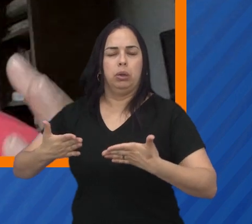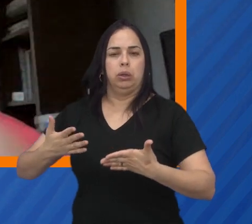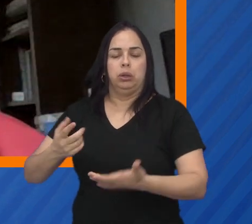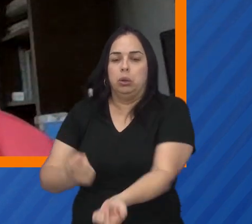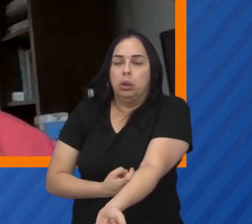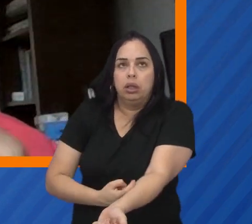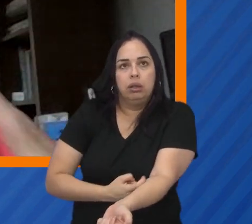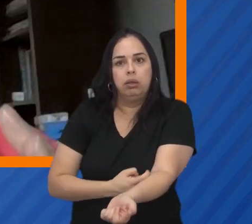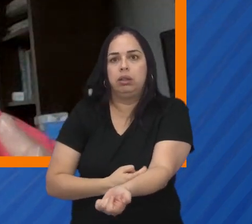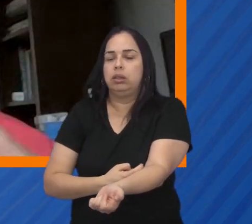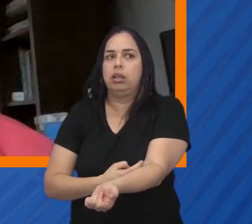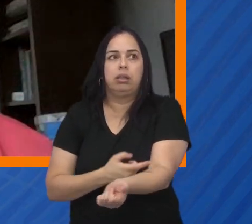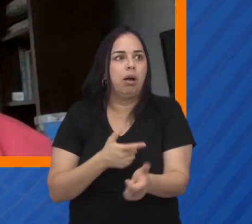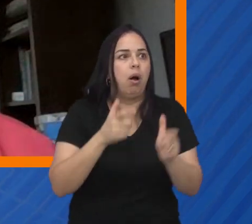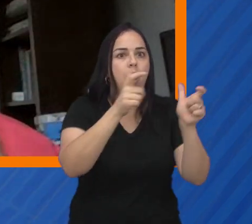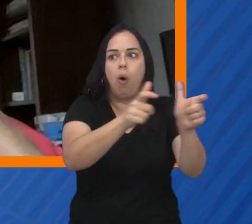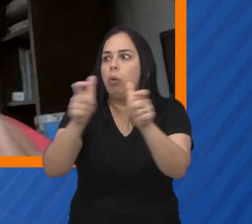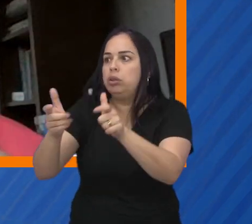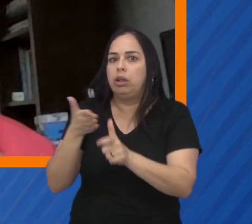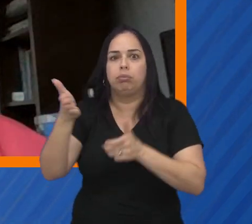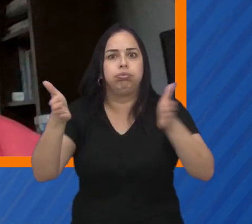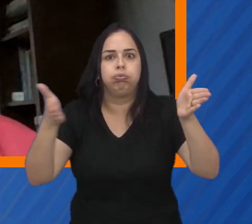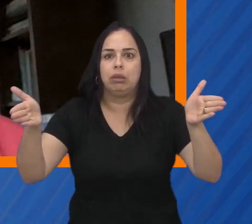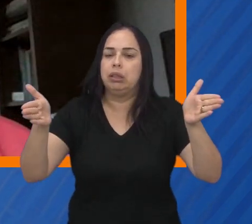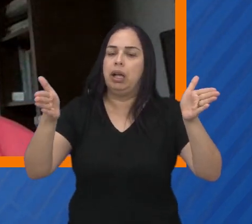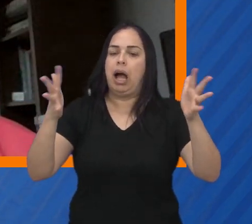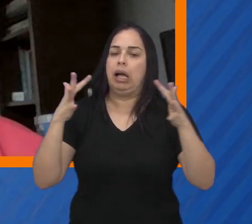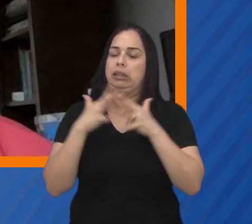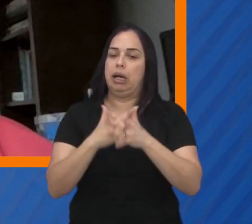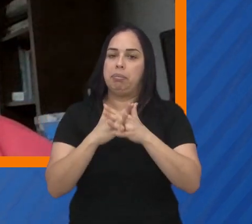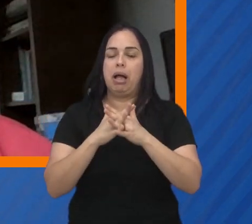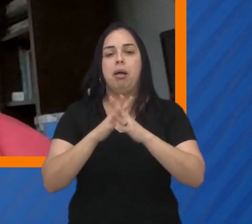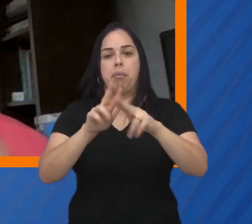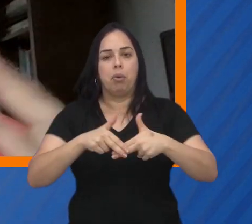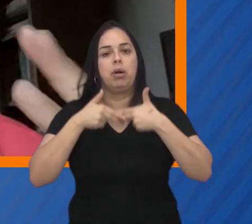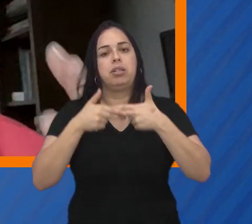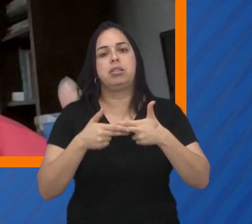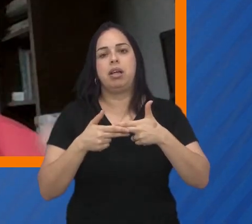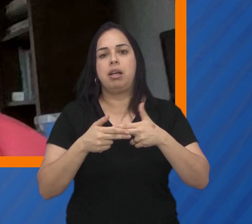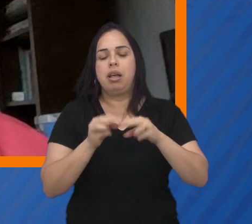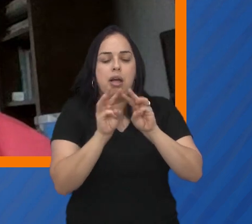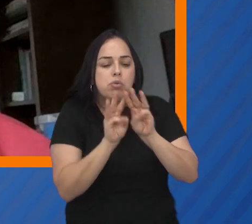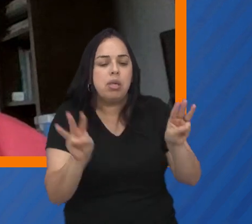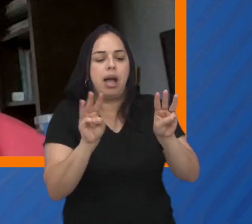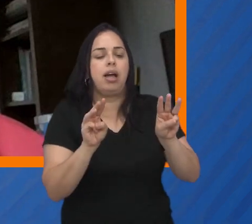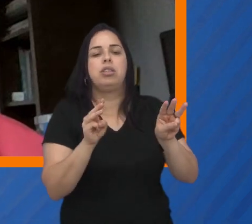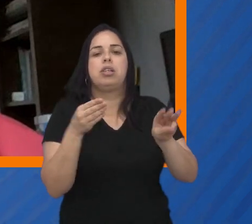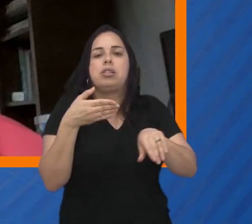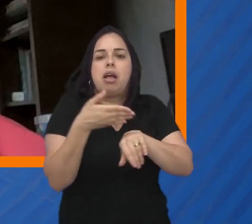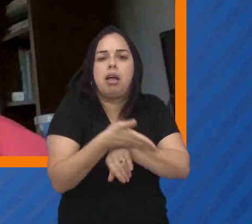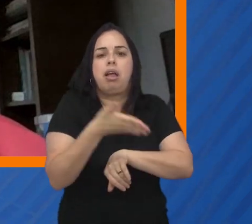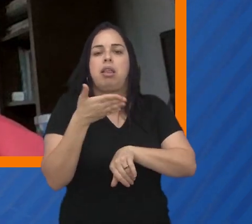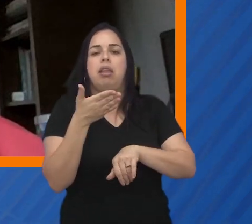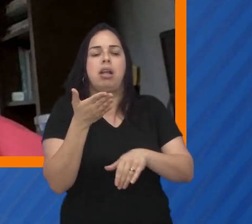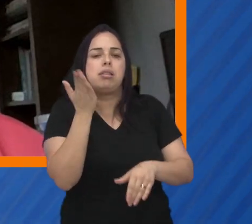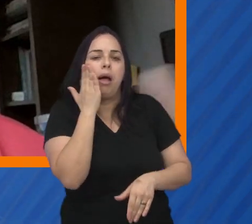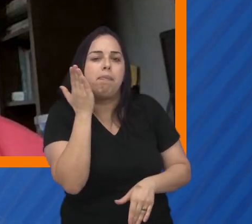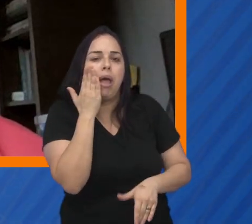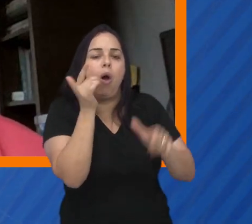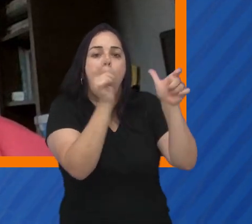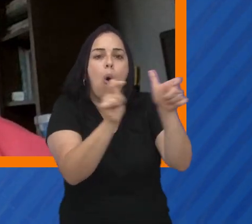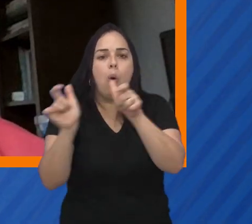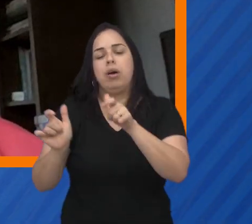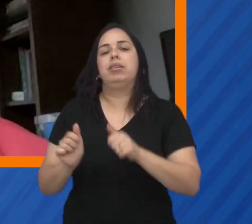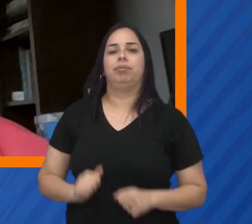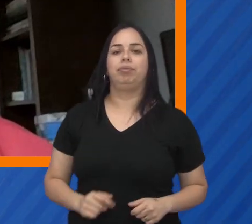do susto, do nervoso, a pessoa pode se atrapalhar. Então, ter o cuidado de conhecer essa ferramenta,